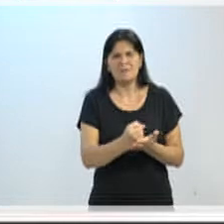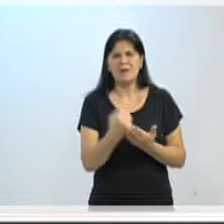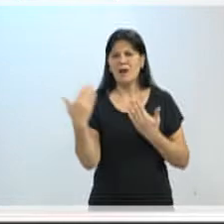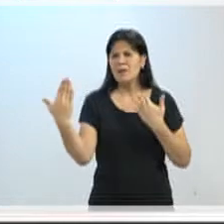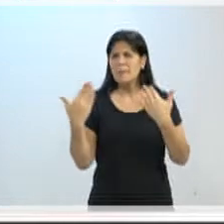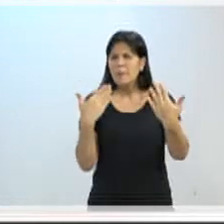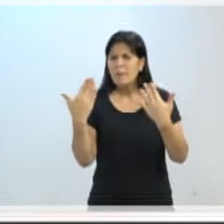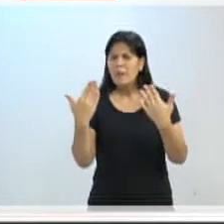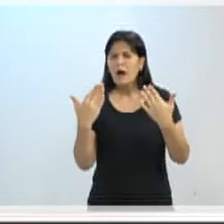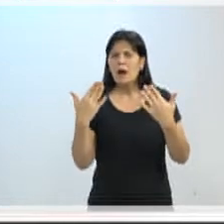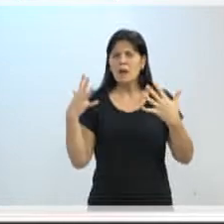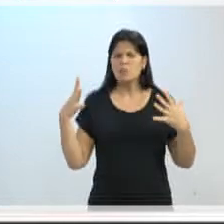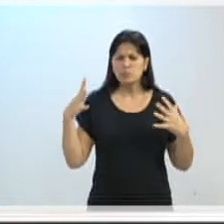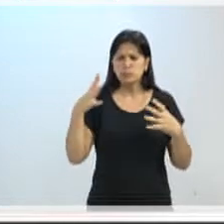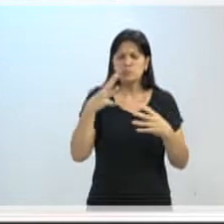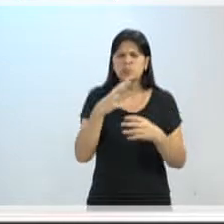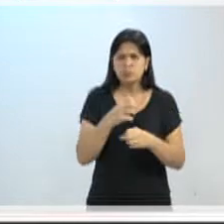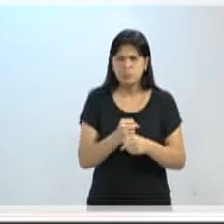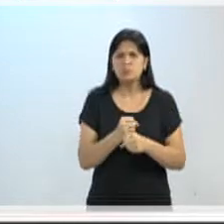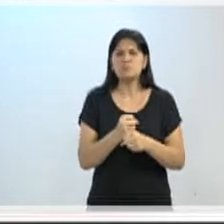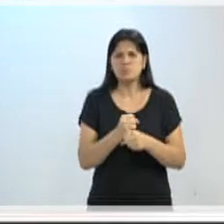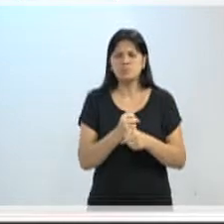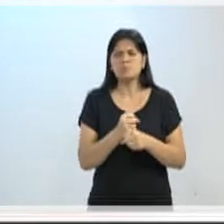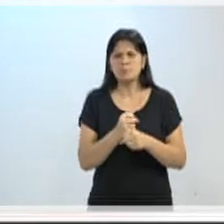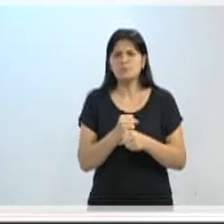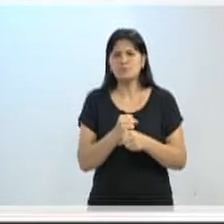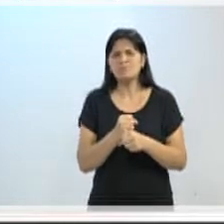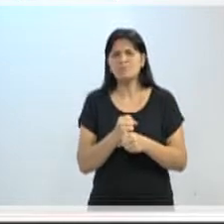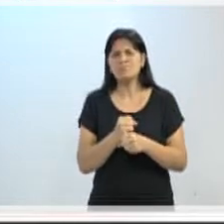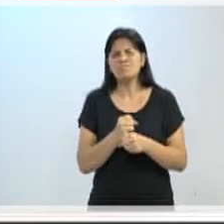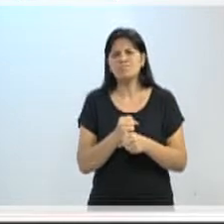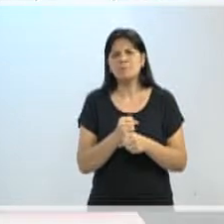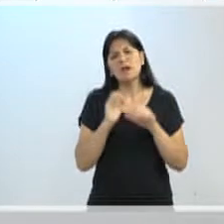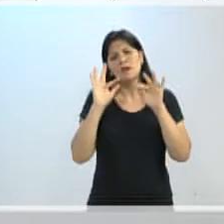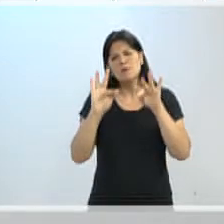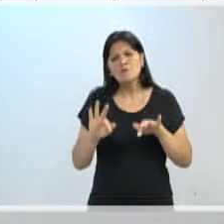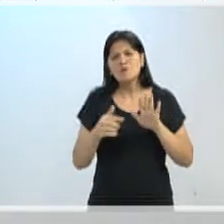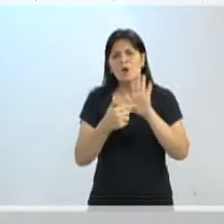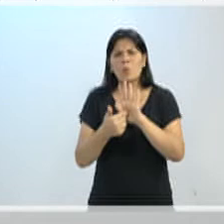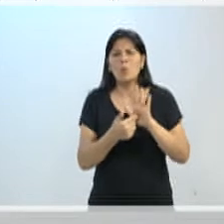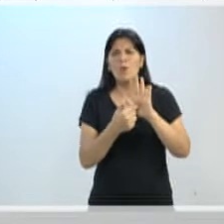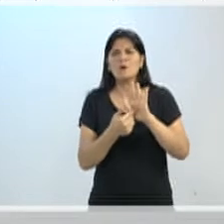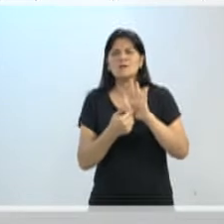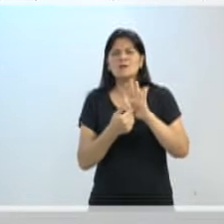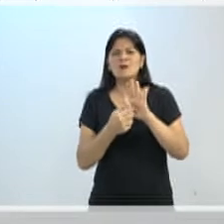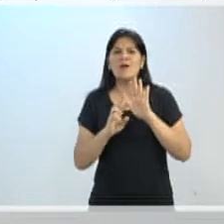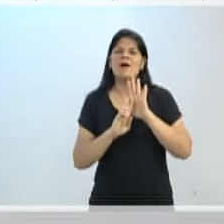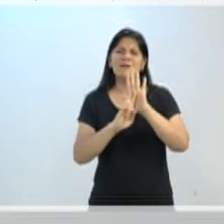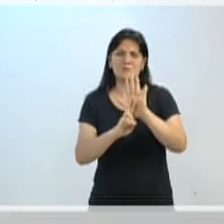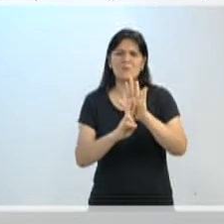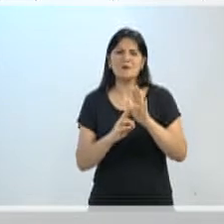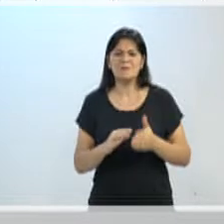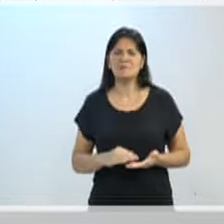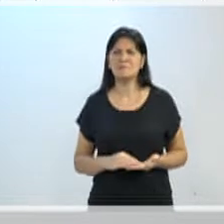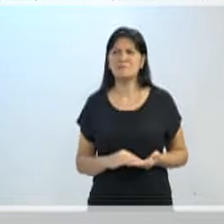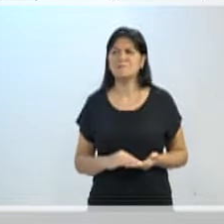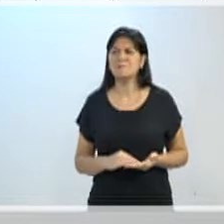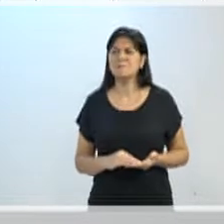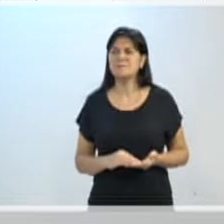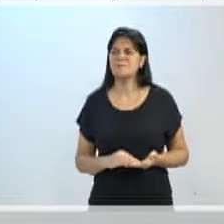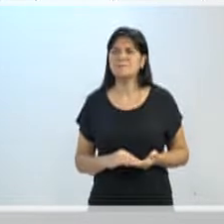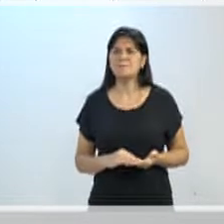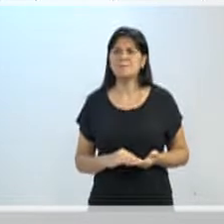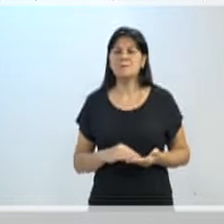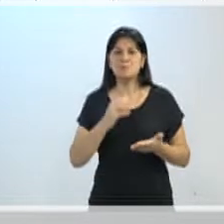fazem parte daquelas variáveis, e você chega, então, à tarifa técnica. Mas, então, no contrato de concessão,